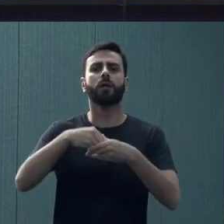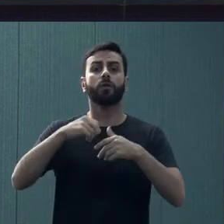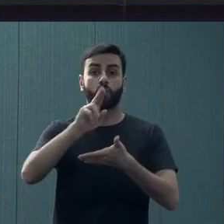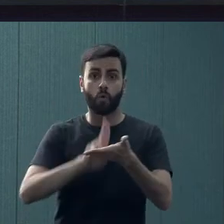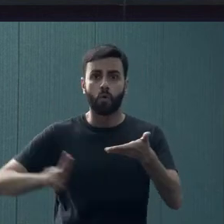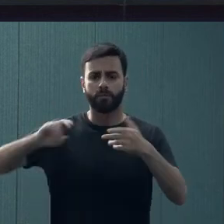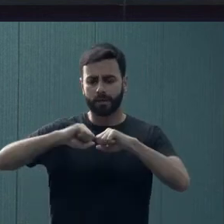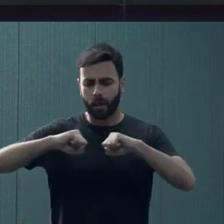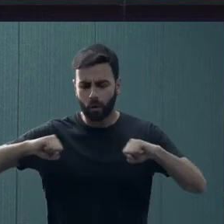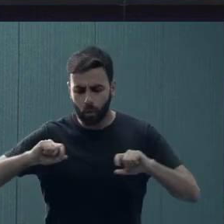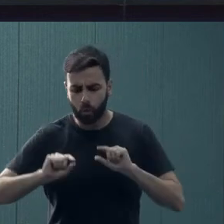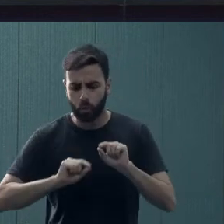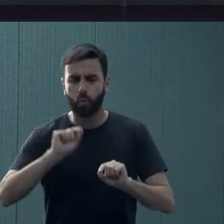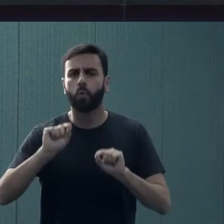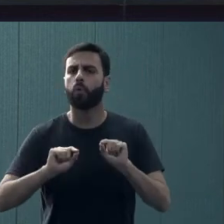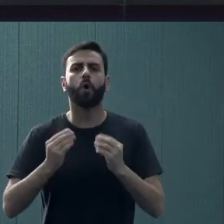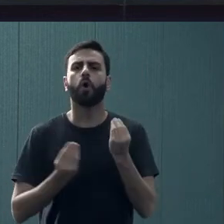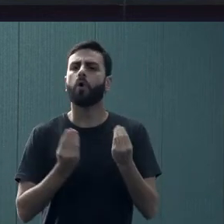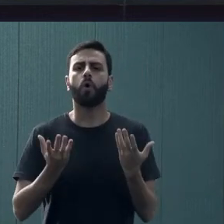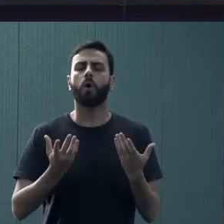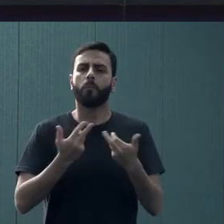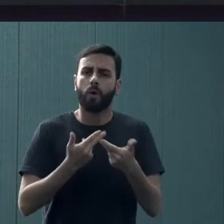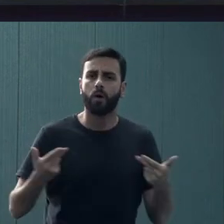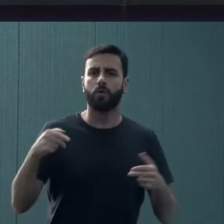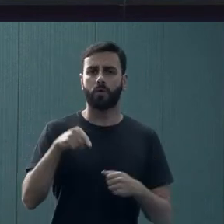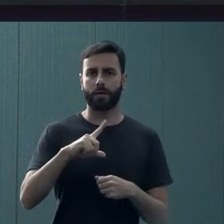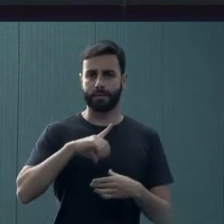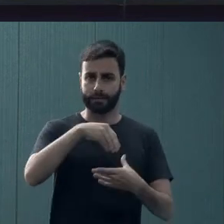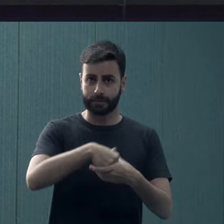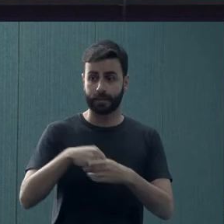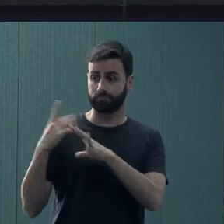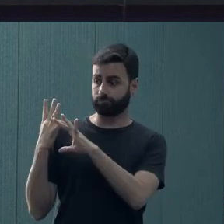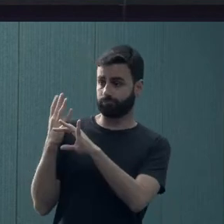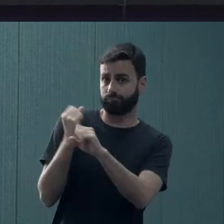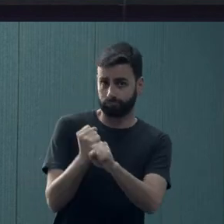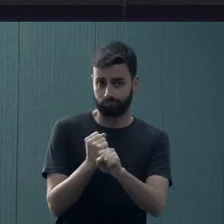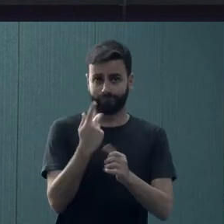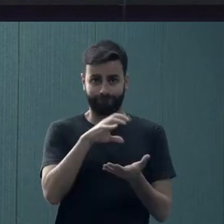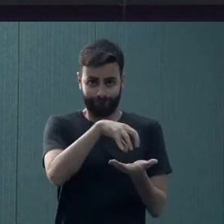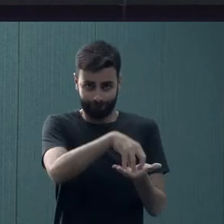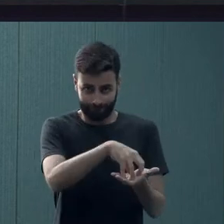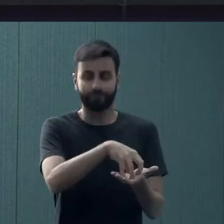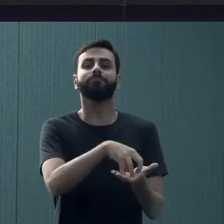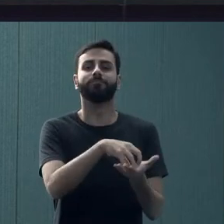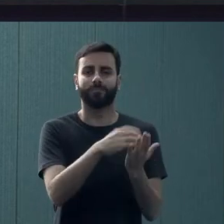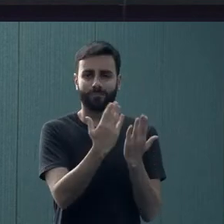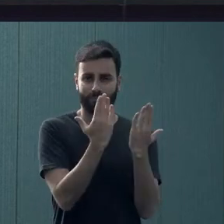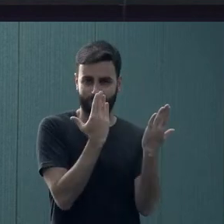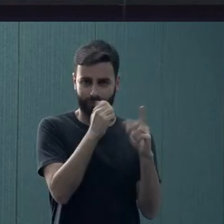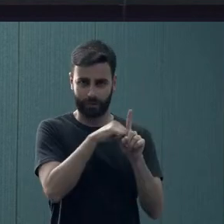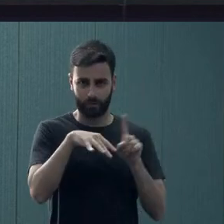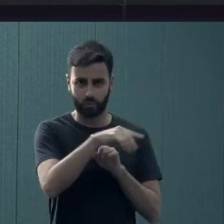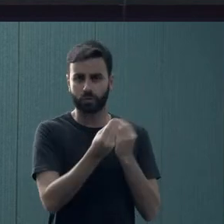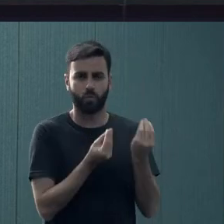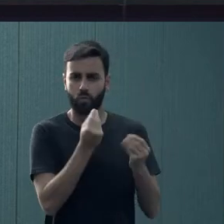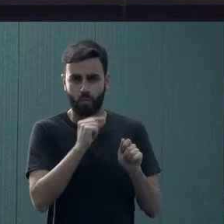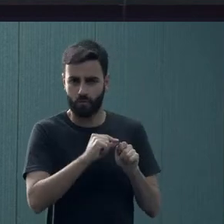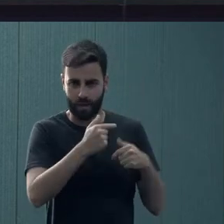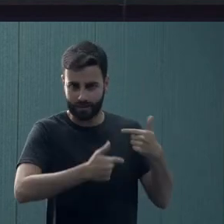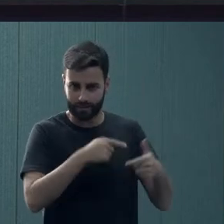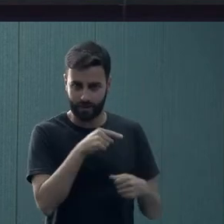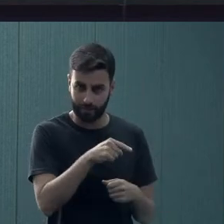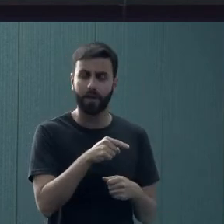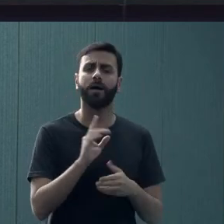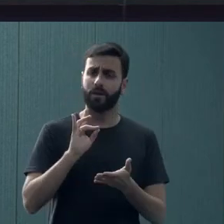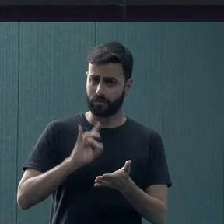entendermos como funciona esse histórico, como a divisão atua, porque